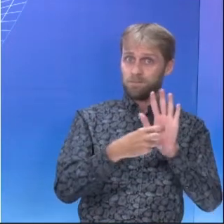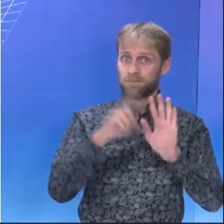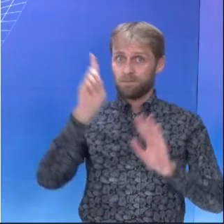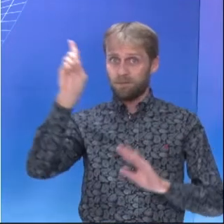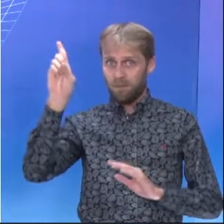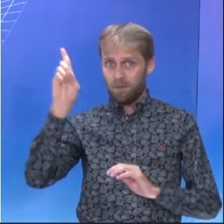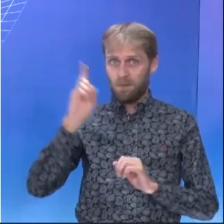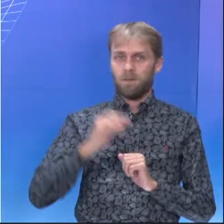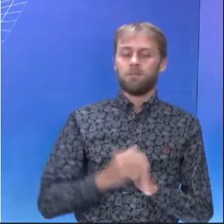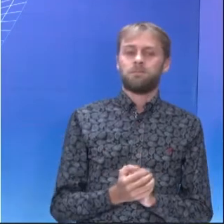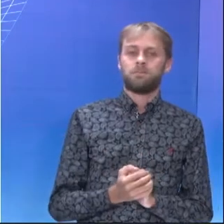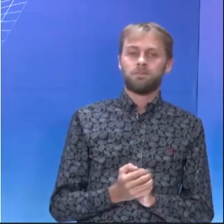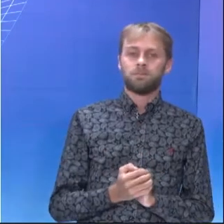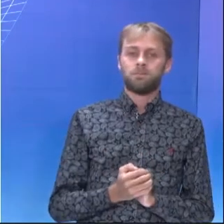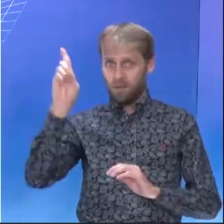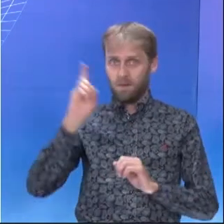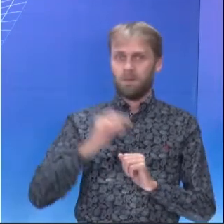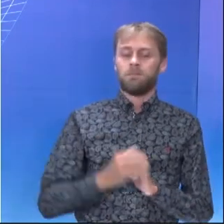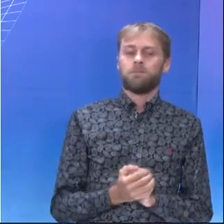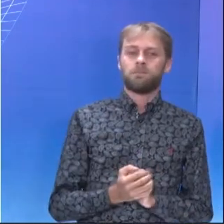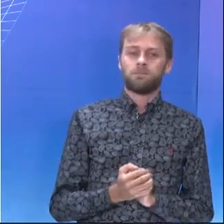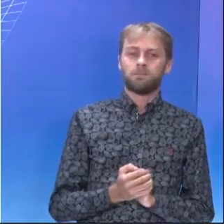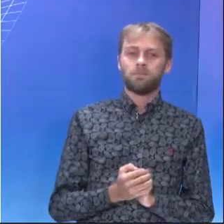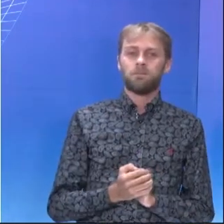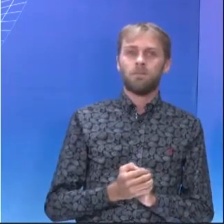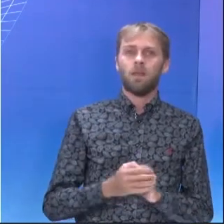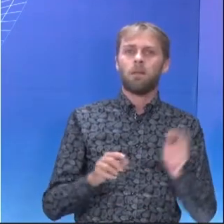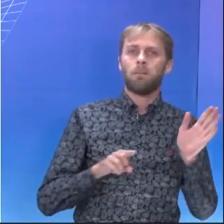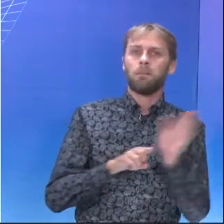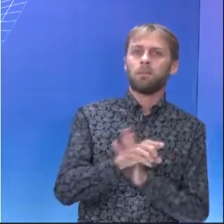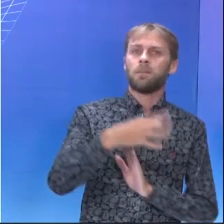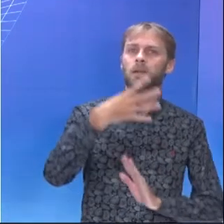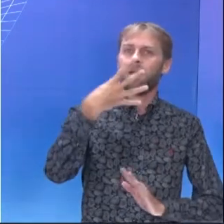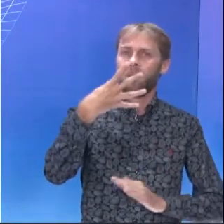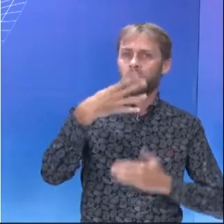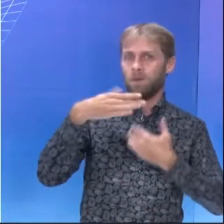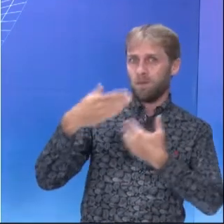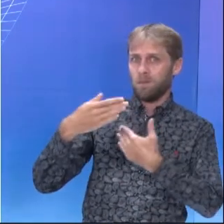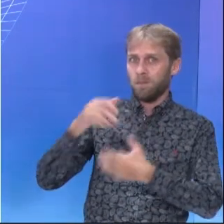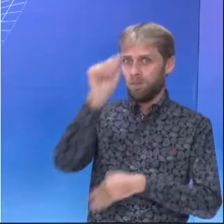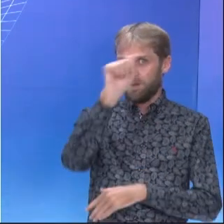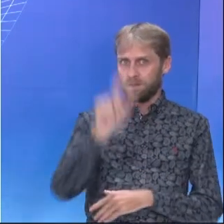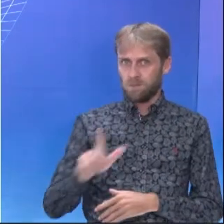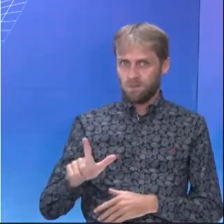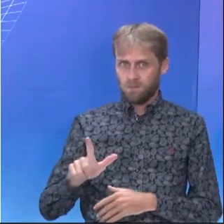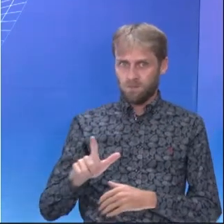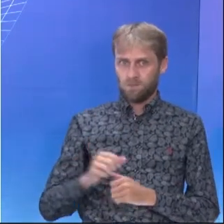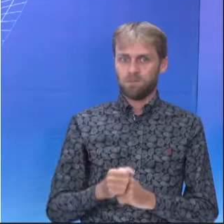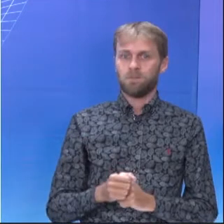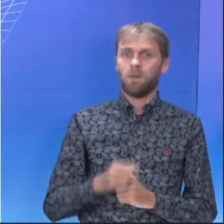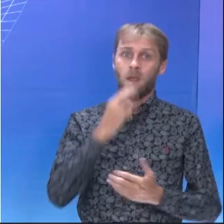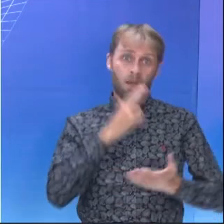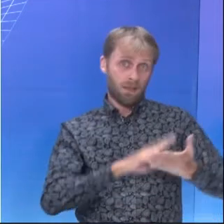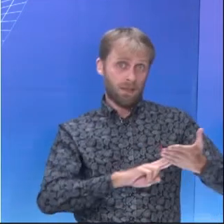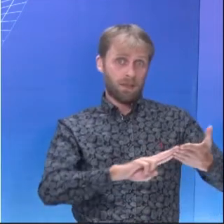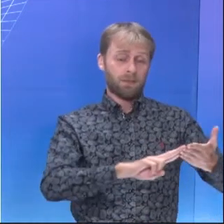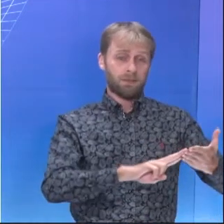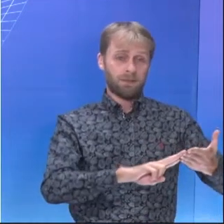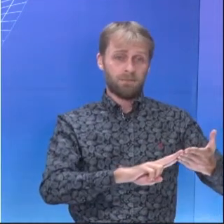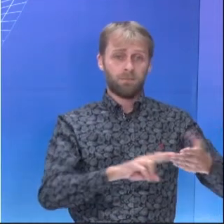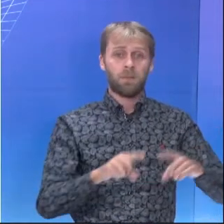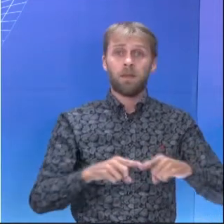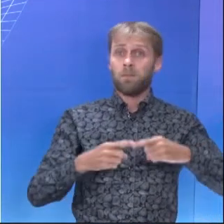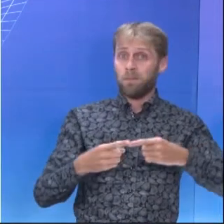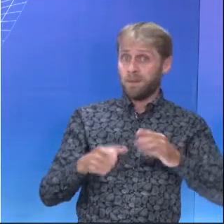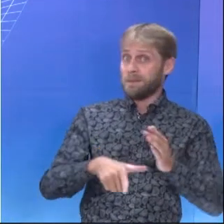uma questão do Enem de 2017. Essa é a questão 4 da prova azul. É uma carta. Mas